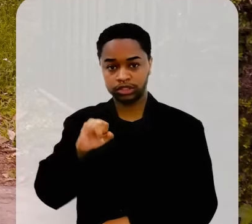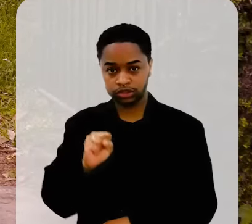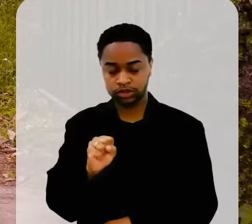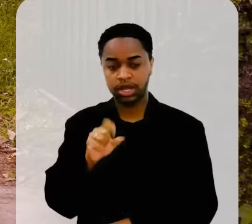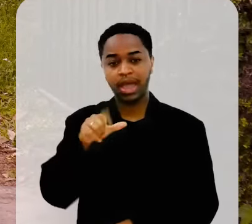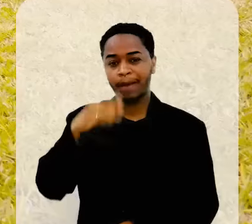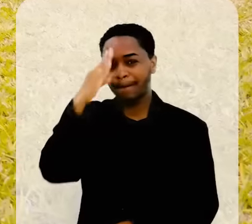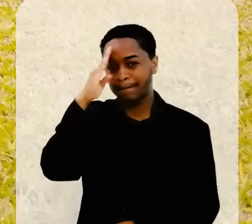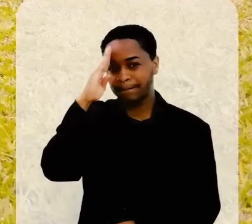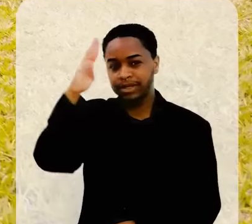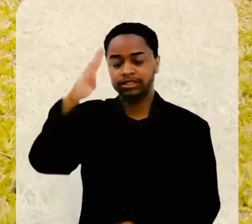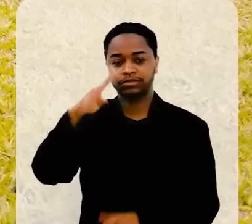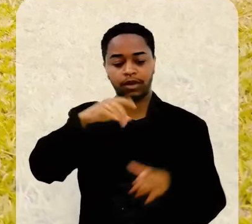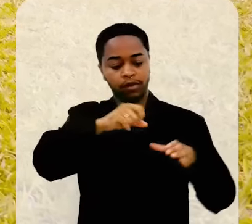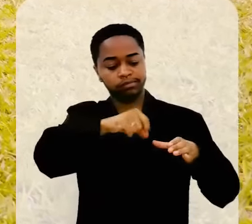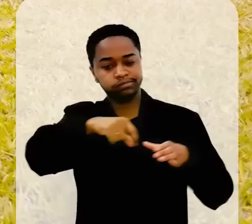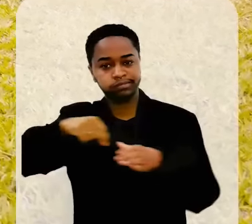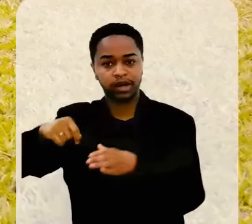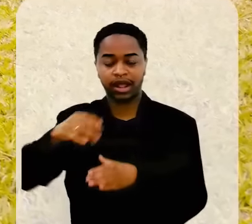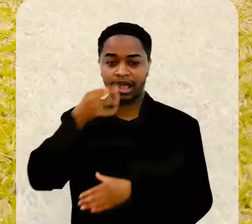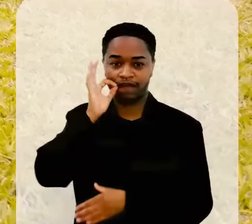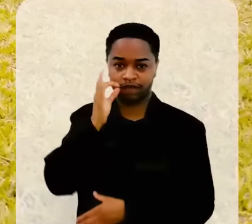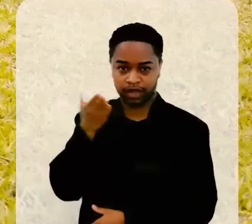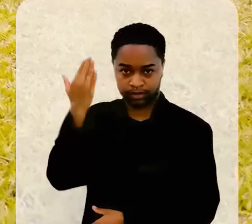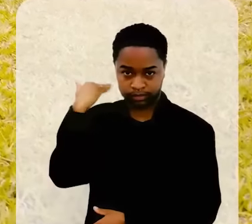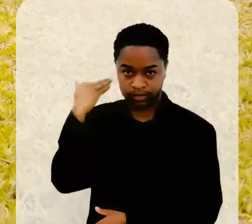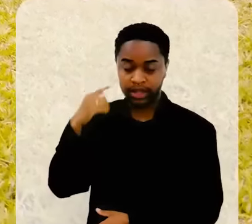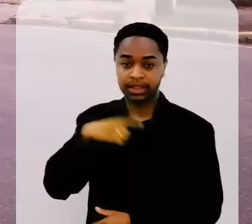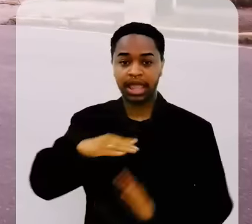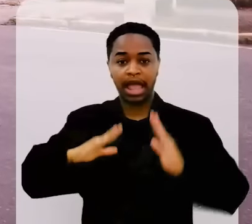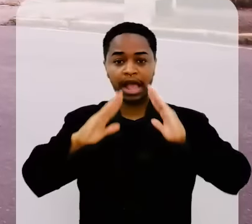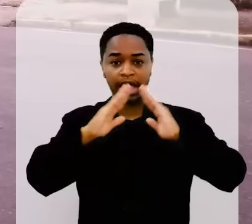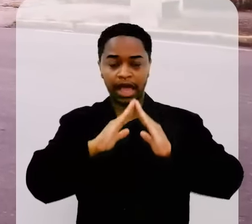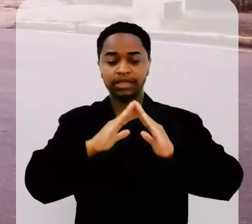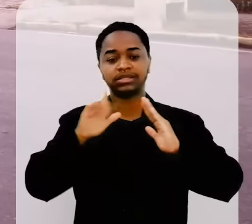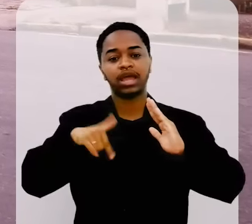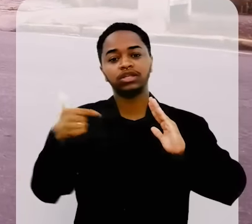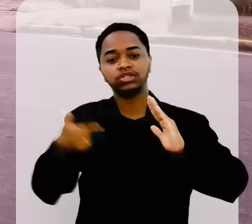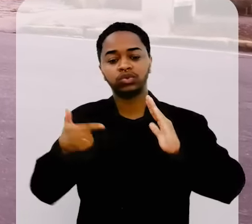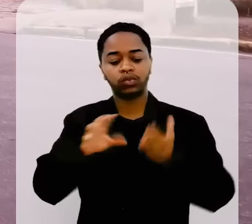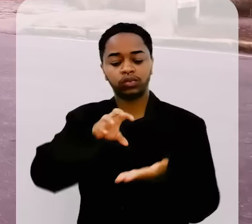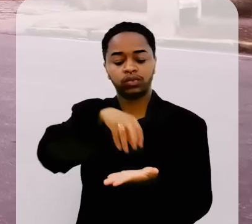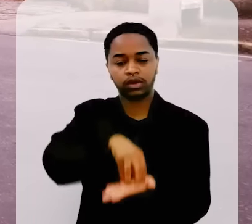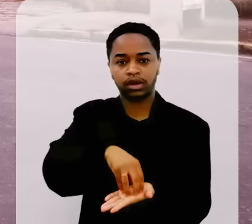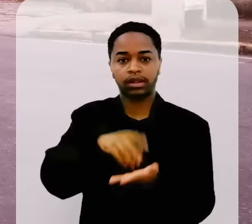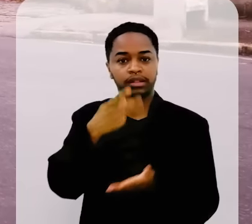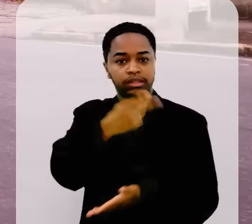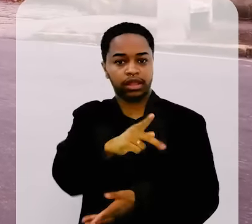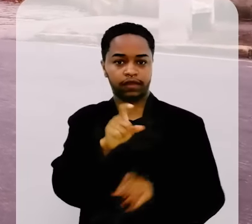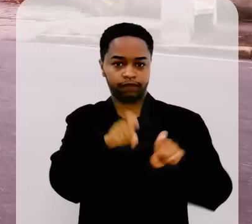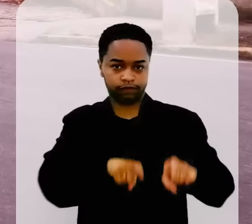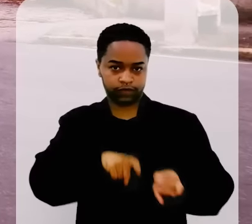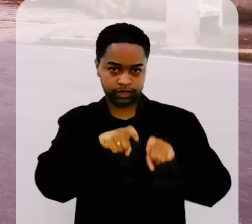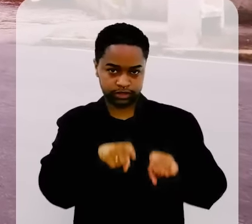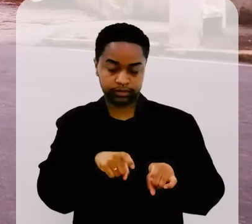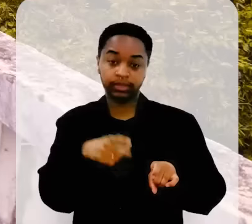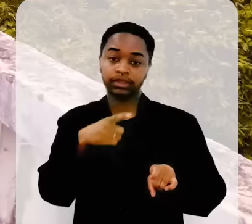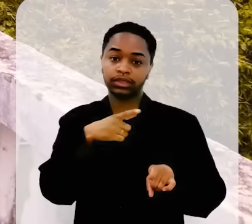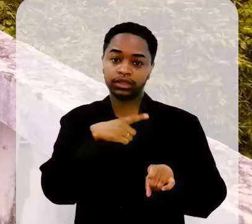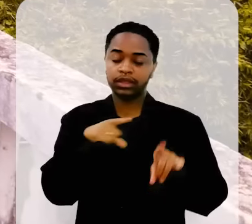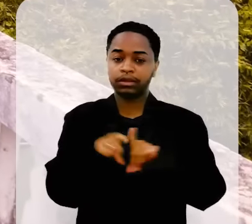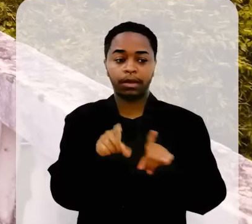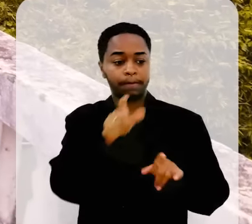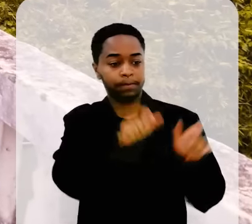Rocha Sobrinho, um dos maiores plantadores de café à época, o casarão era a segunda sede da então fazenda.